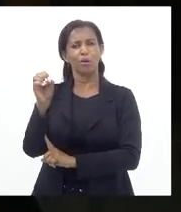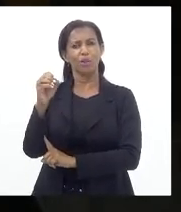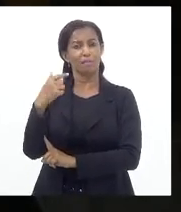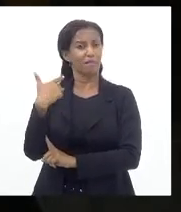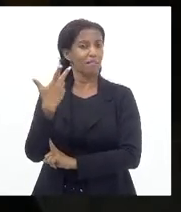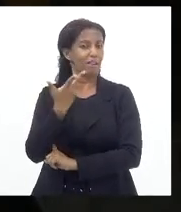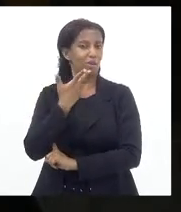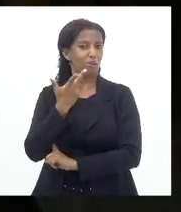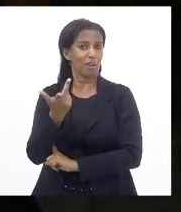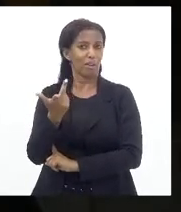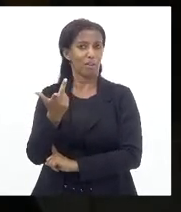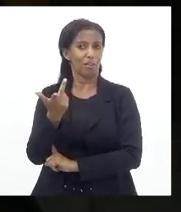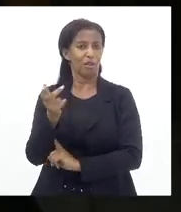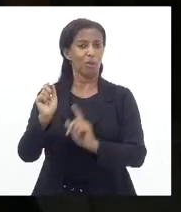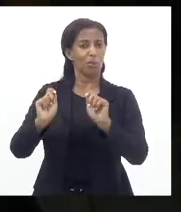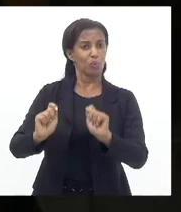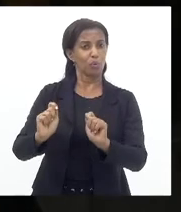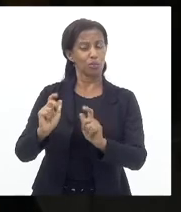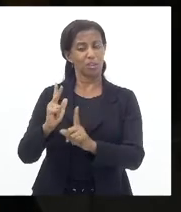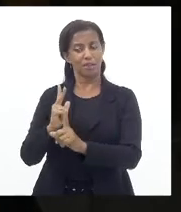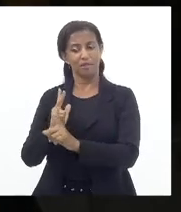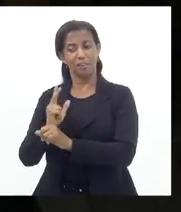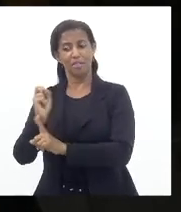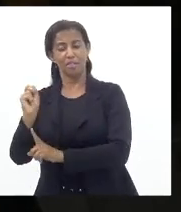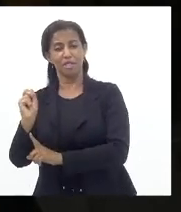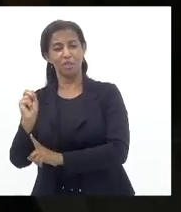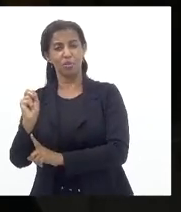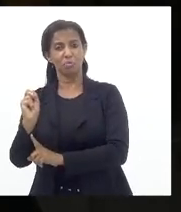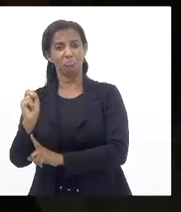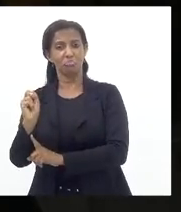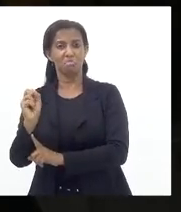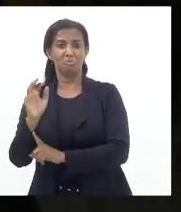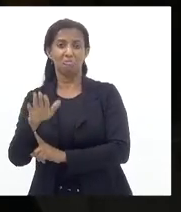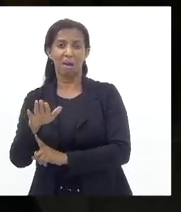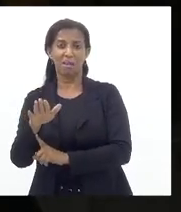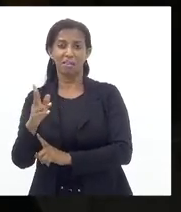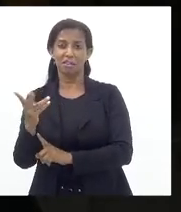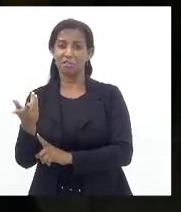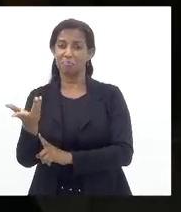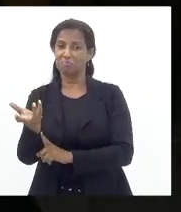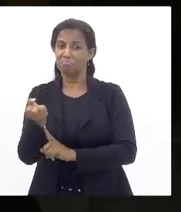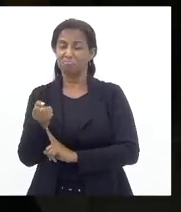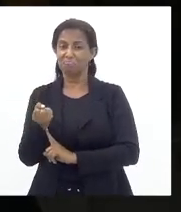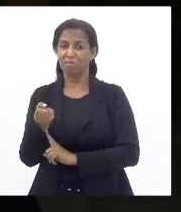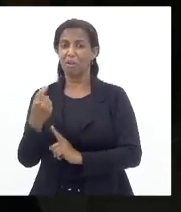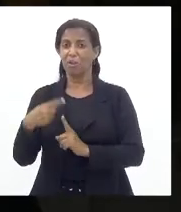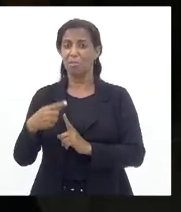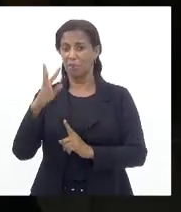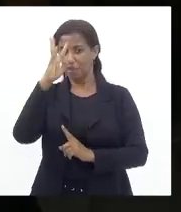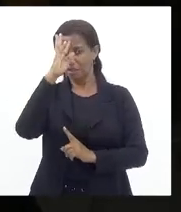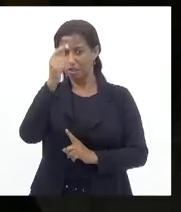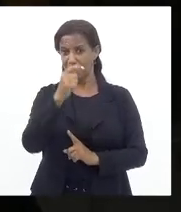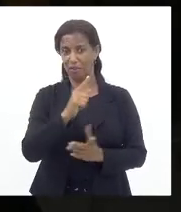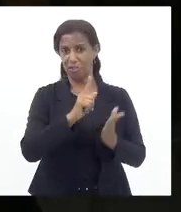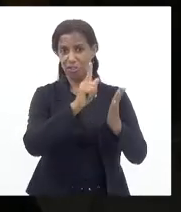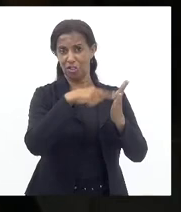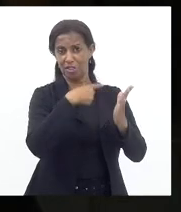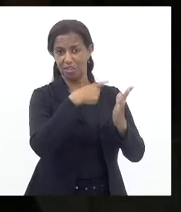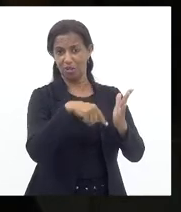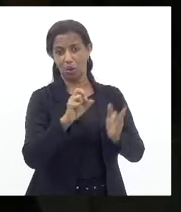Porque Poderia ter ganho E não levar Porque a decisão De sancionar ou não